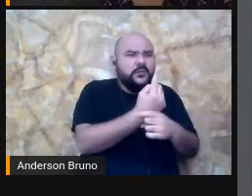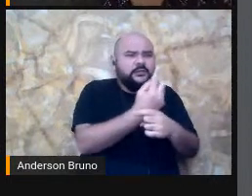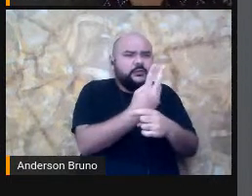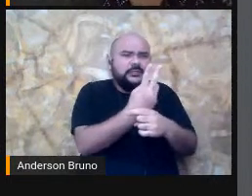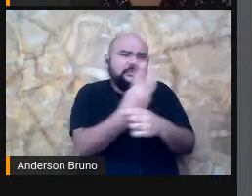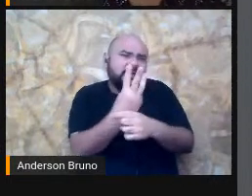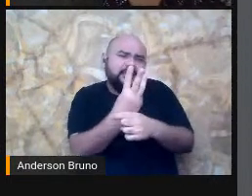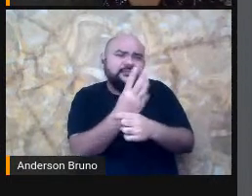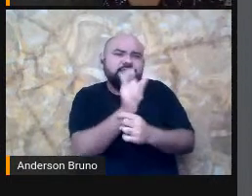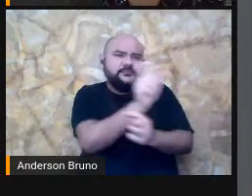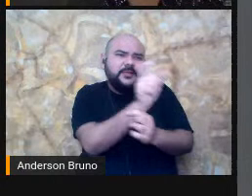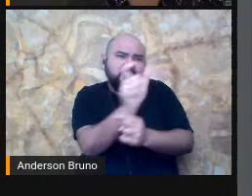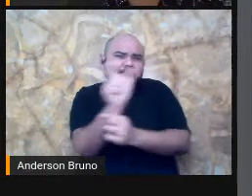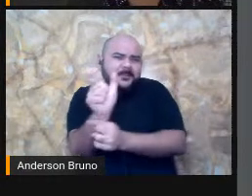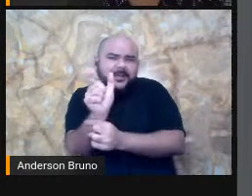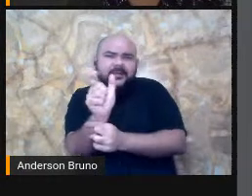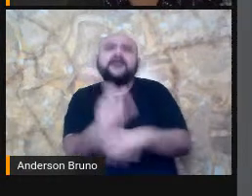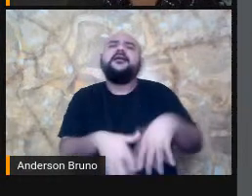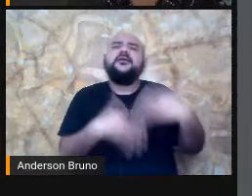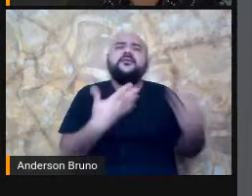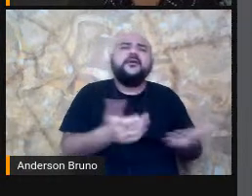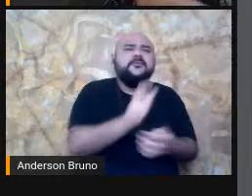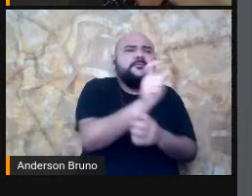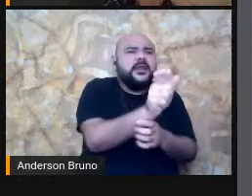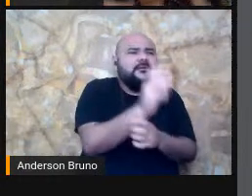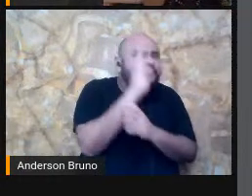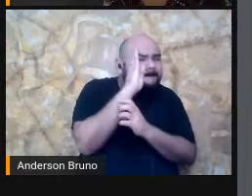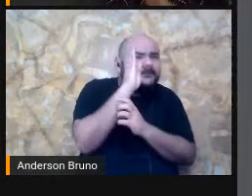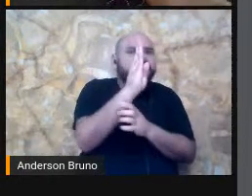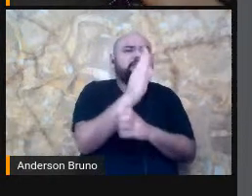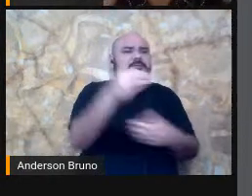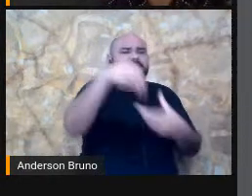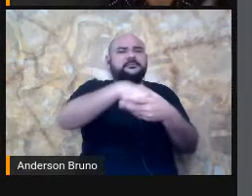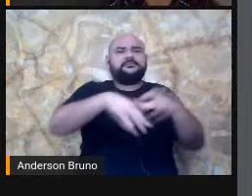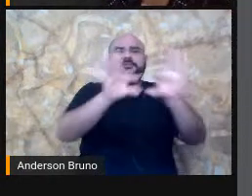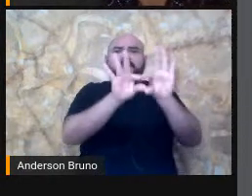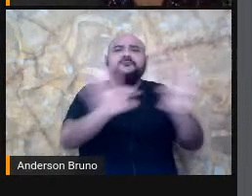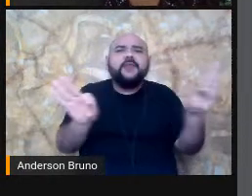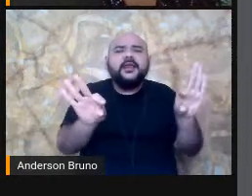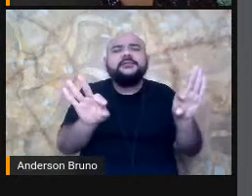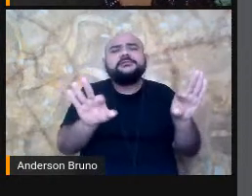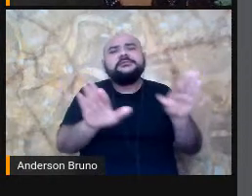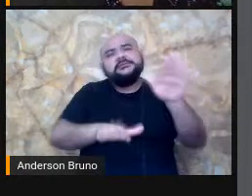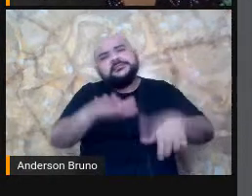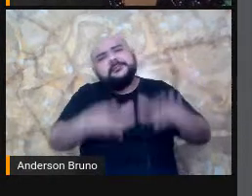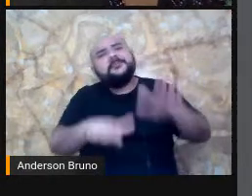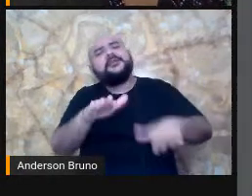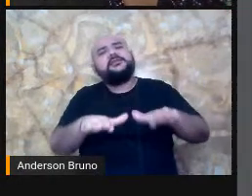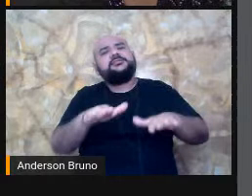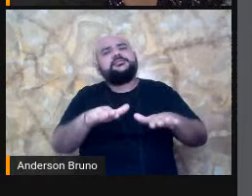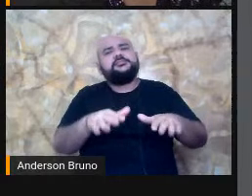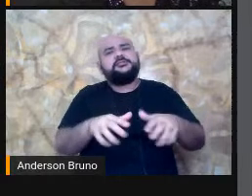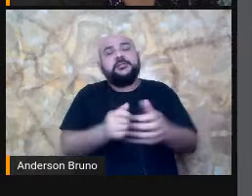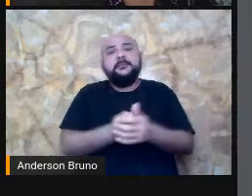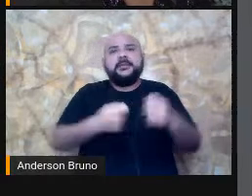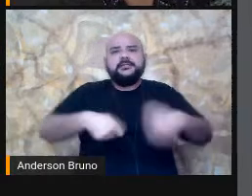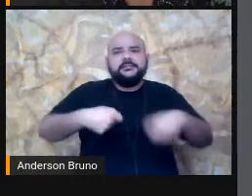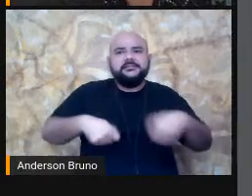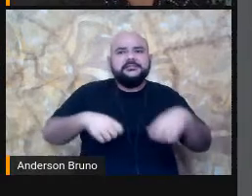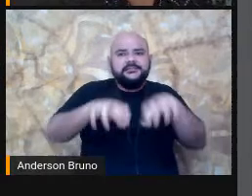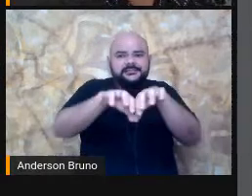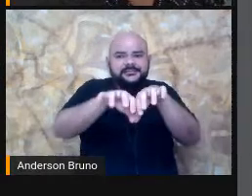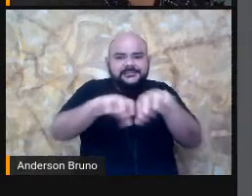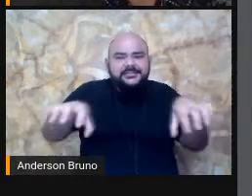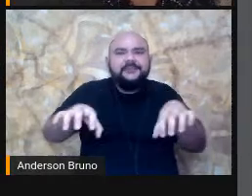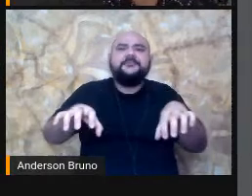principais Da frase Né Então a gente vai Separando Todos esses Passos Né